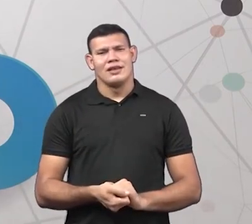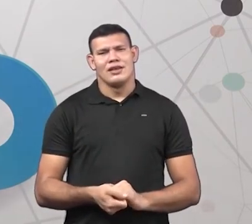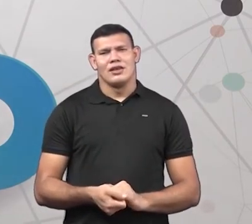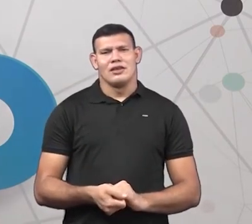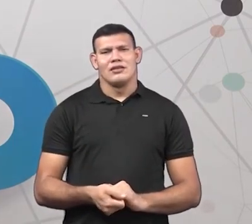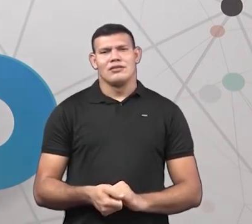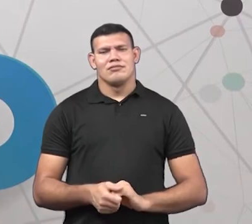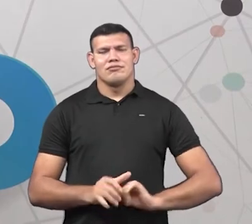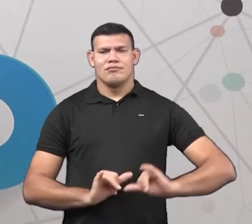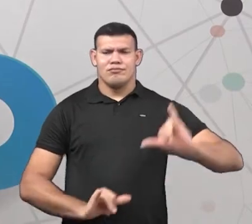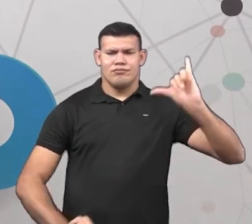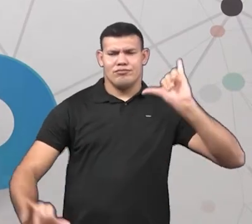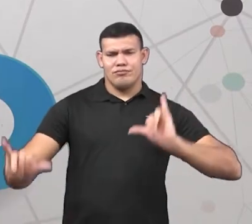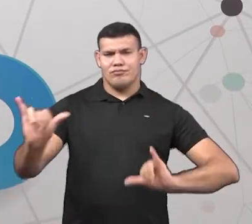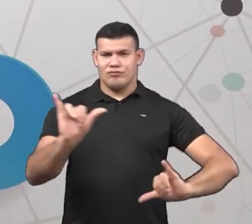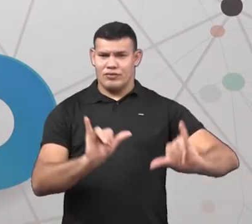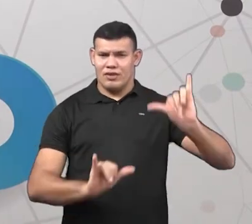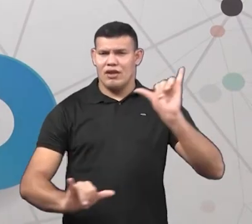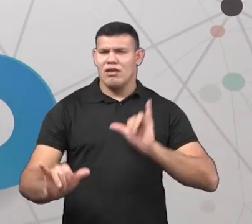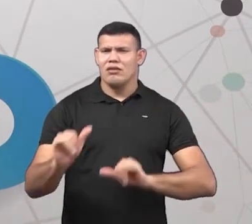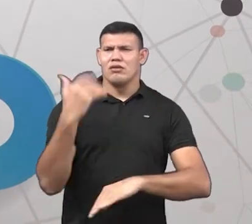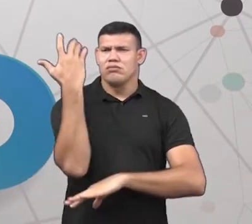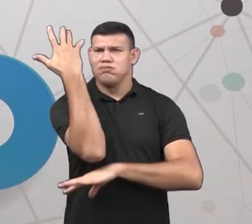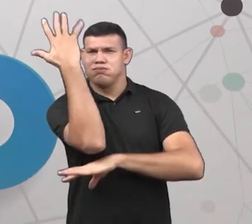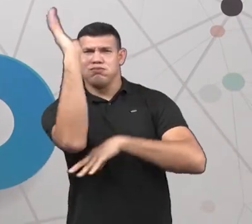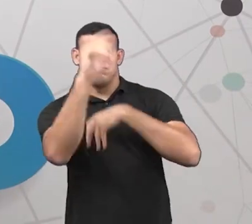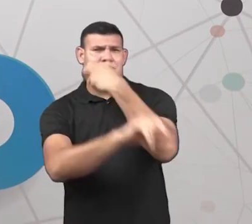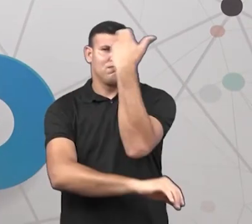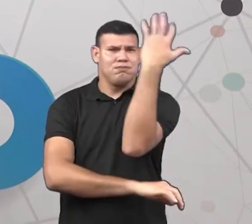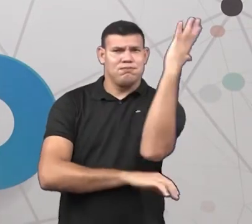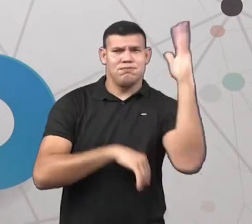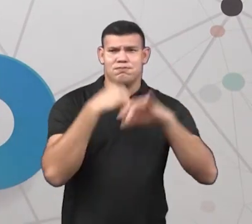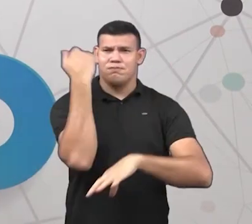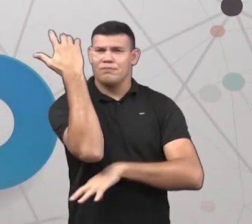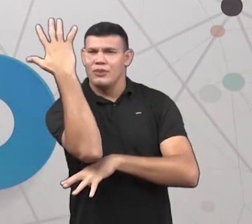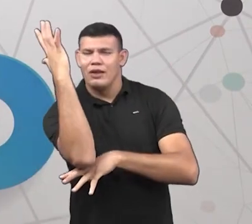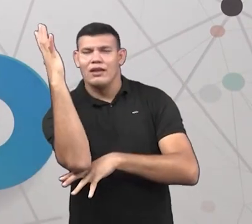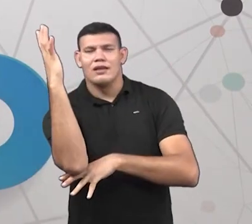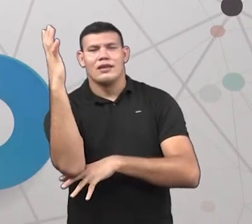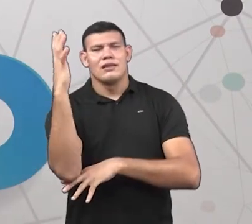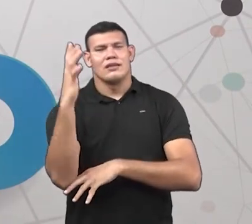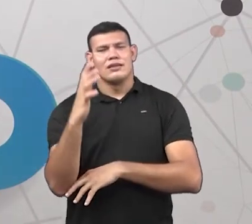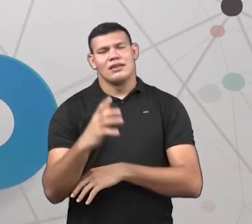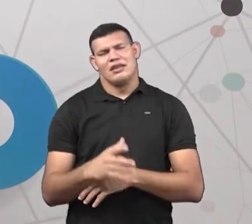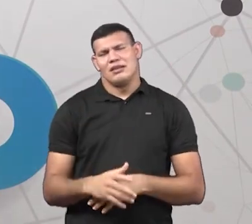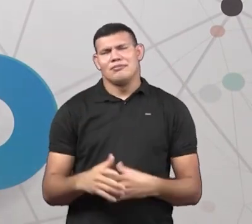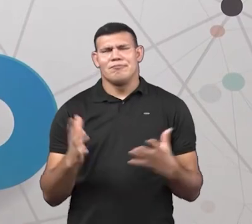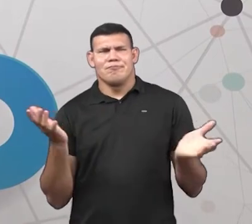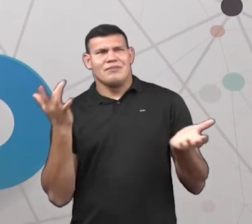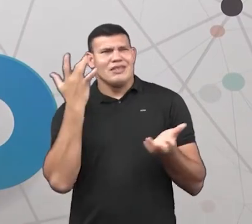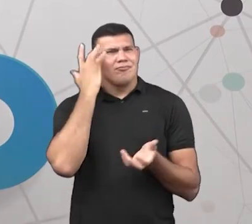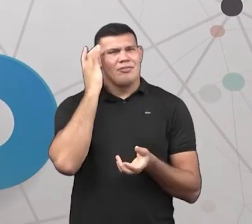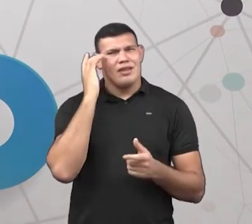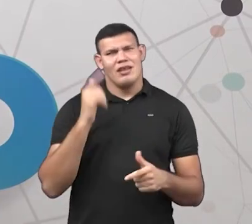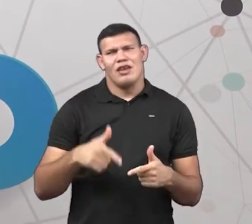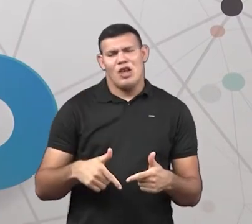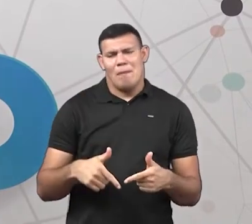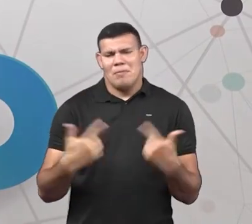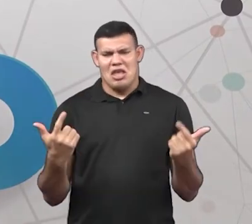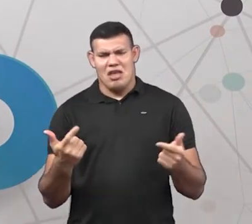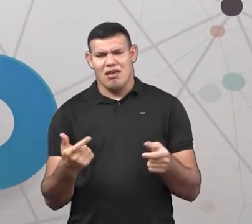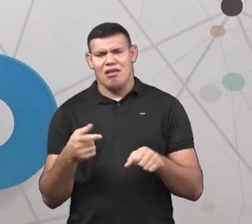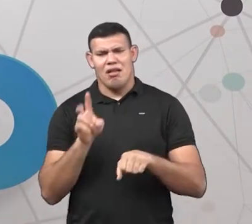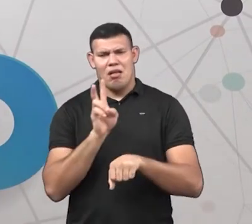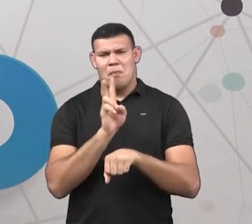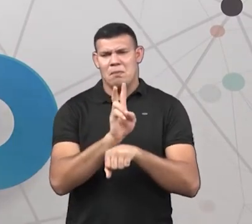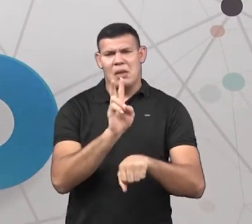Que vêm da nossa natureza. Por isso que é tão importante. Às vezes se torna chato, né? A pessoa fala assim. Ai, tem que cuidar da natureza.